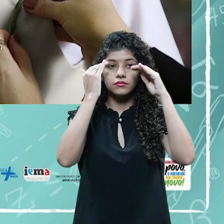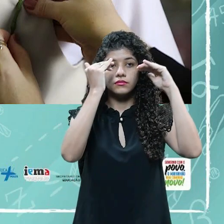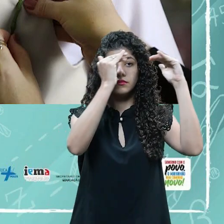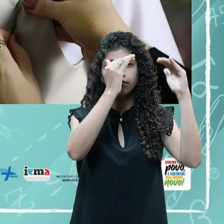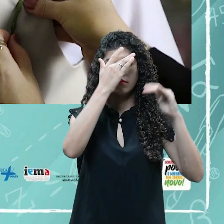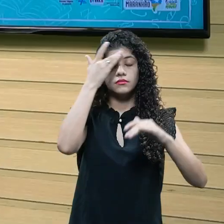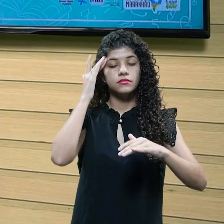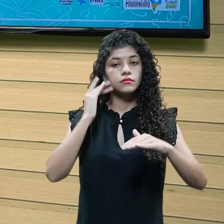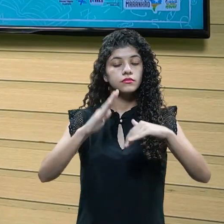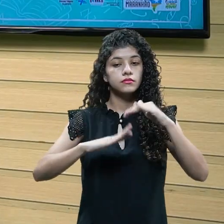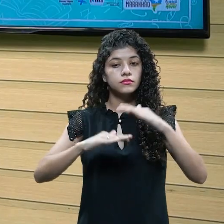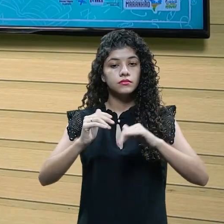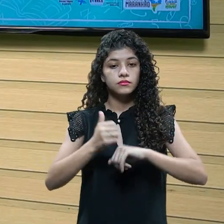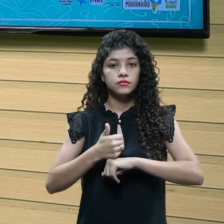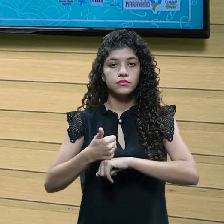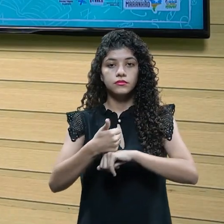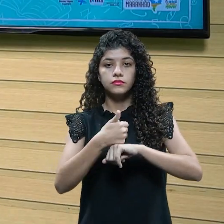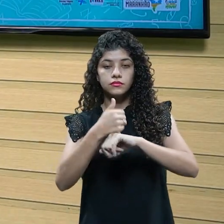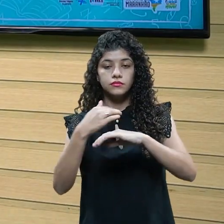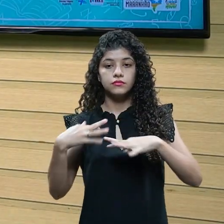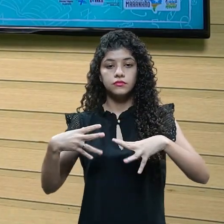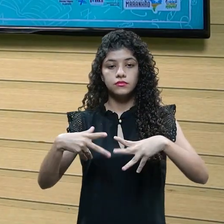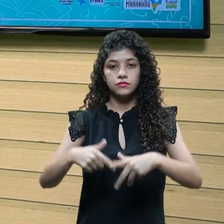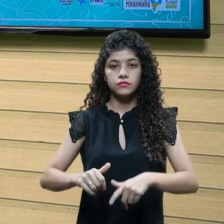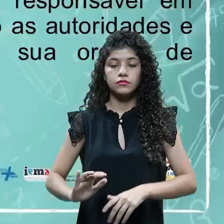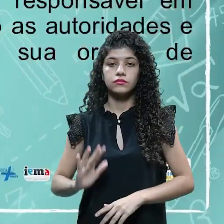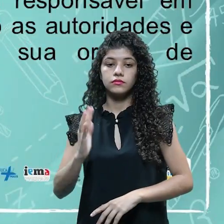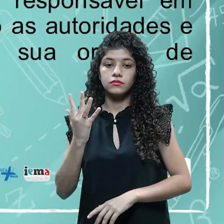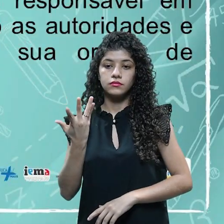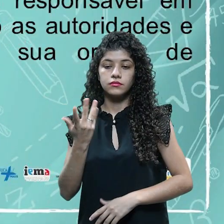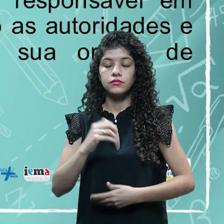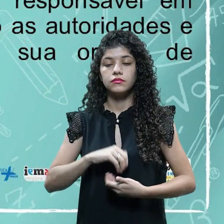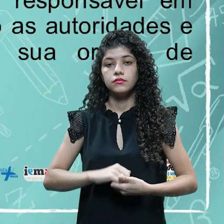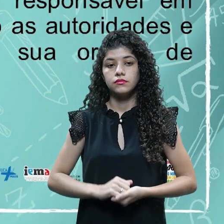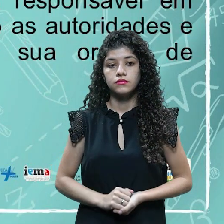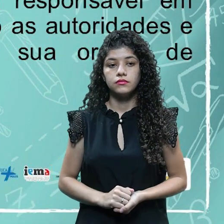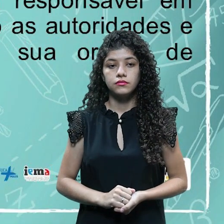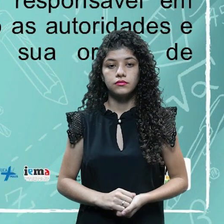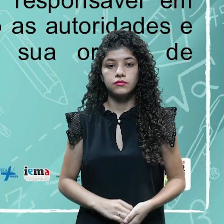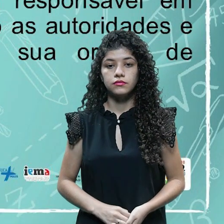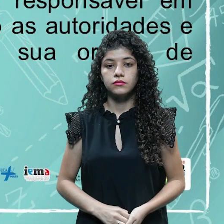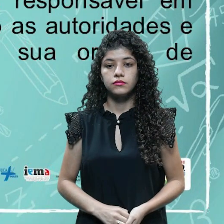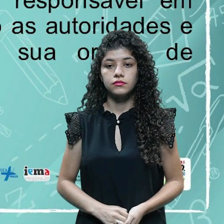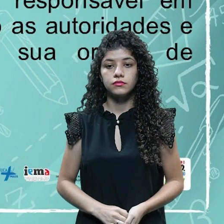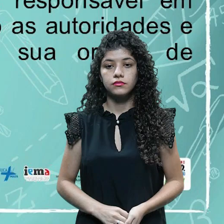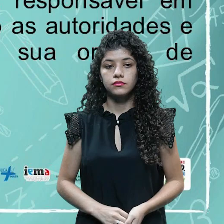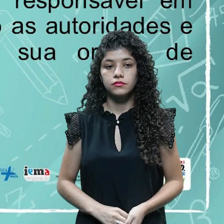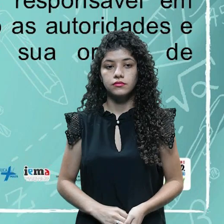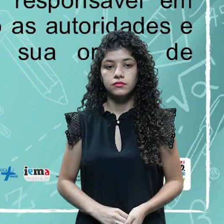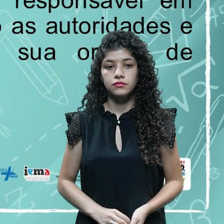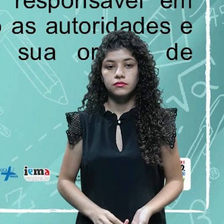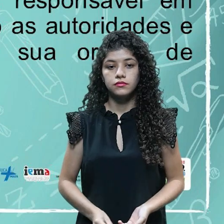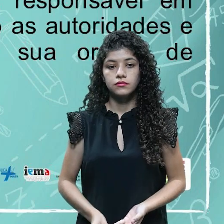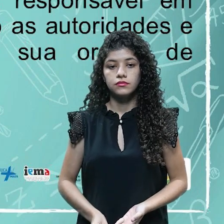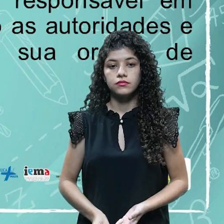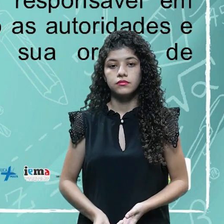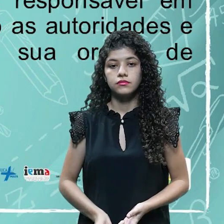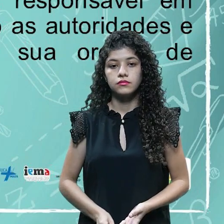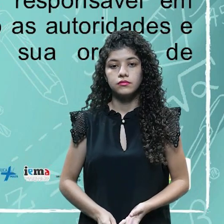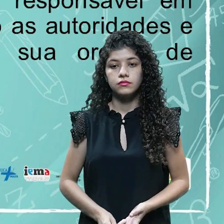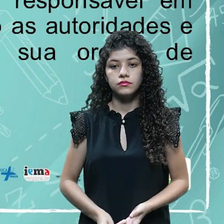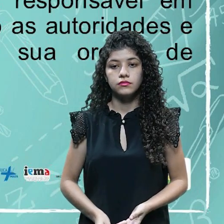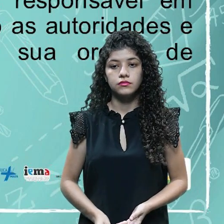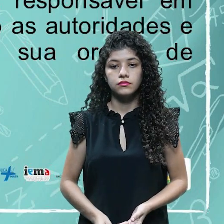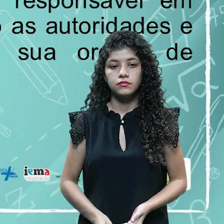cerimonial durante toda a realização do evento. Então, vamos saber aqui a diferença de um